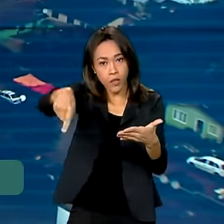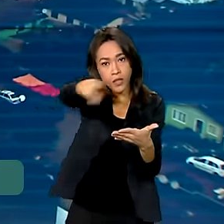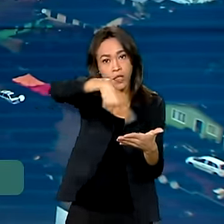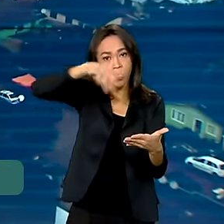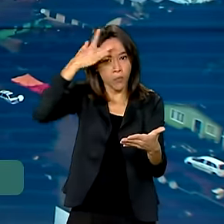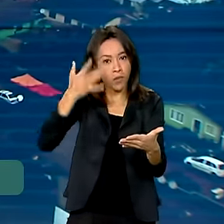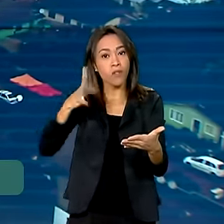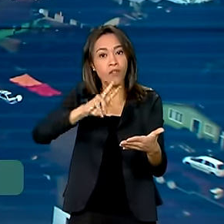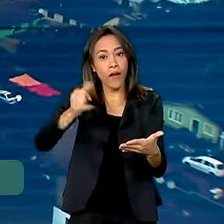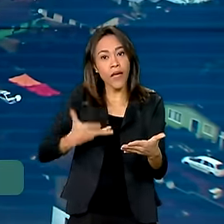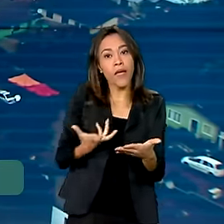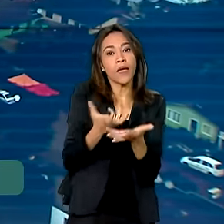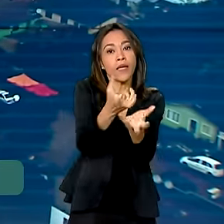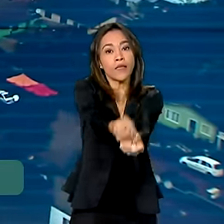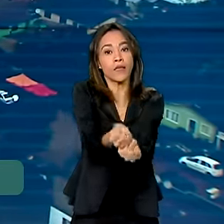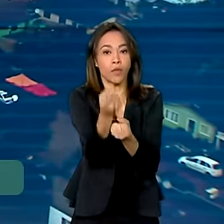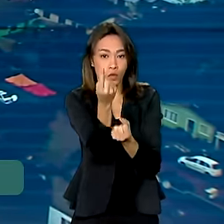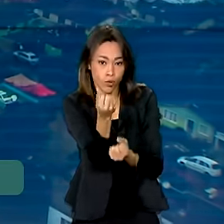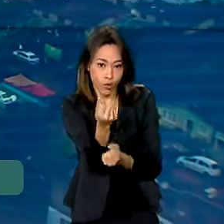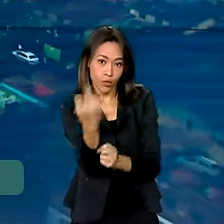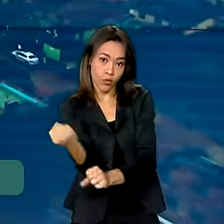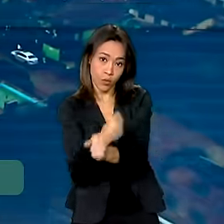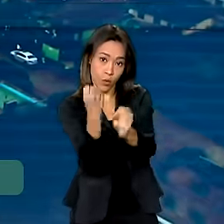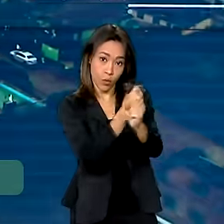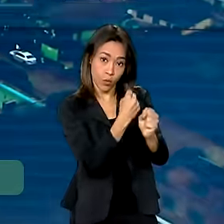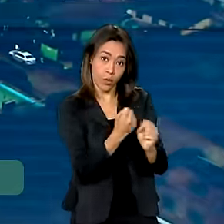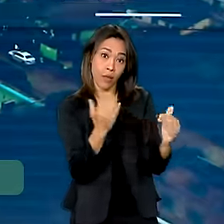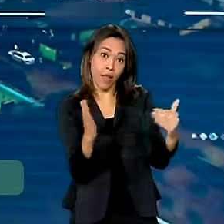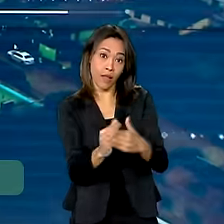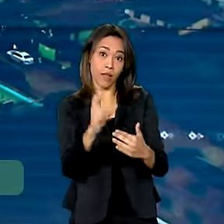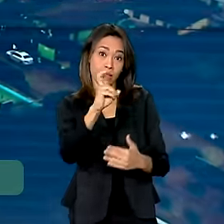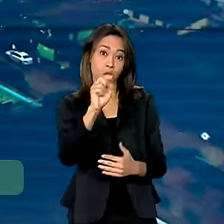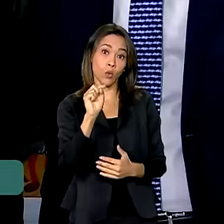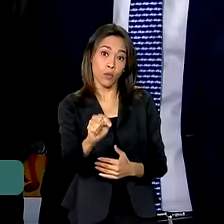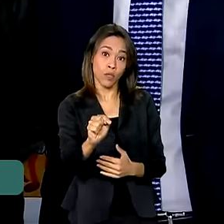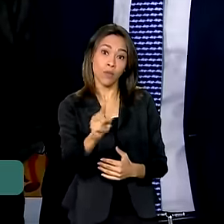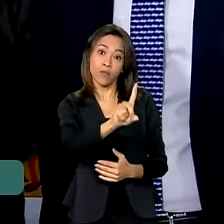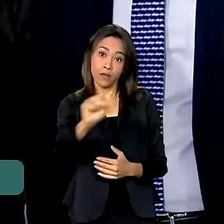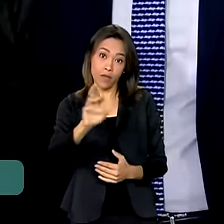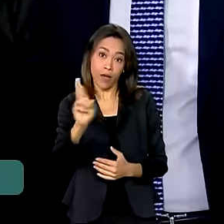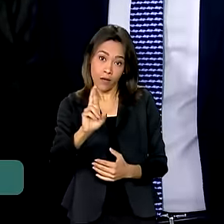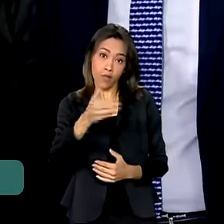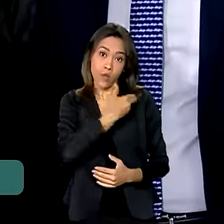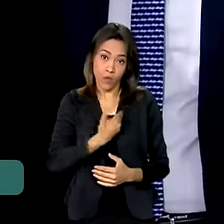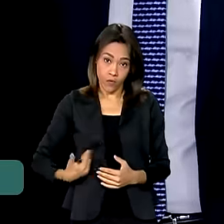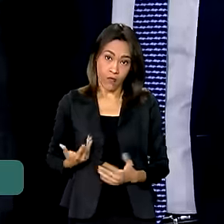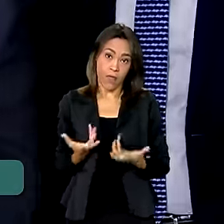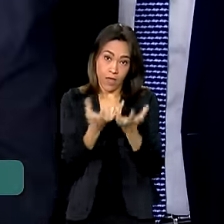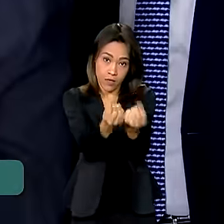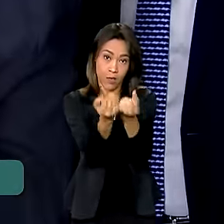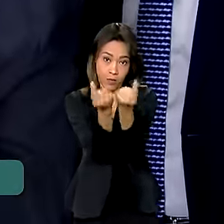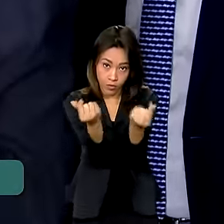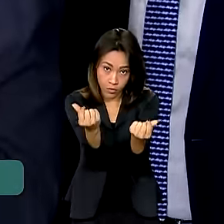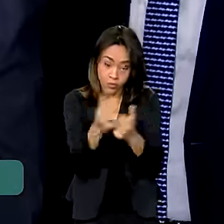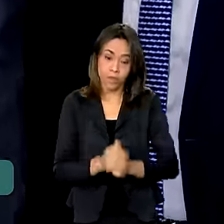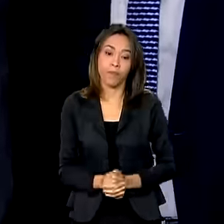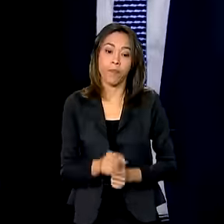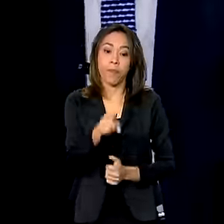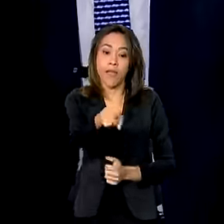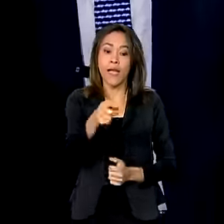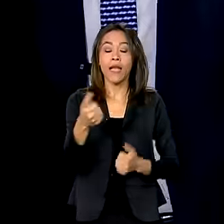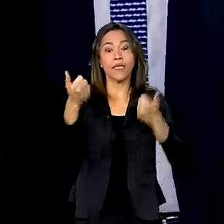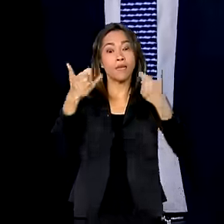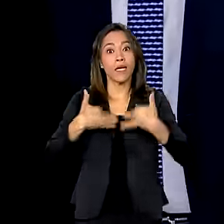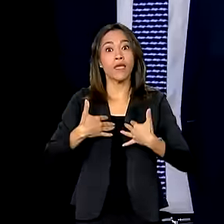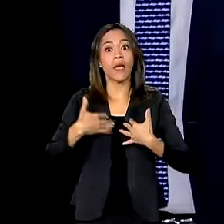receber o auxílio-reconstrução de até R$.100 do governo federal. Alguns prefeitos têm nos chamado